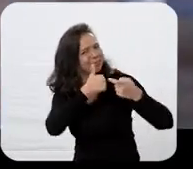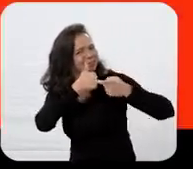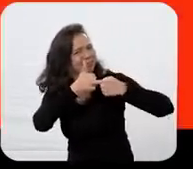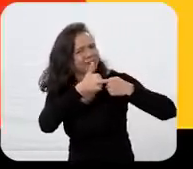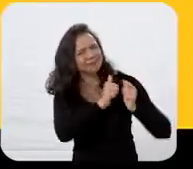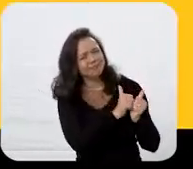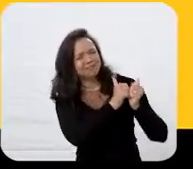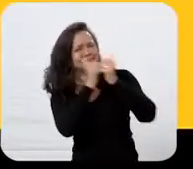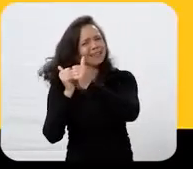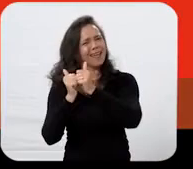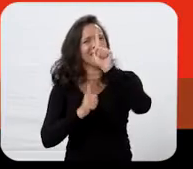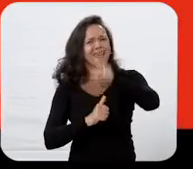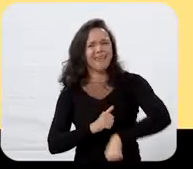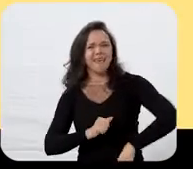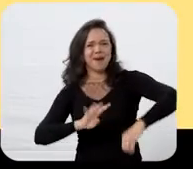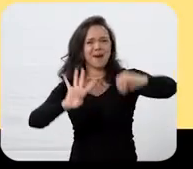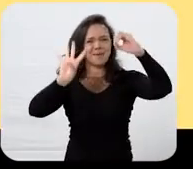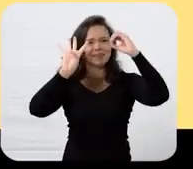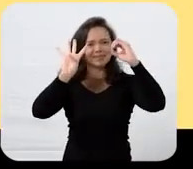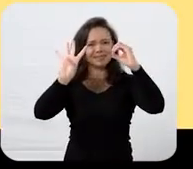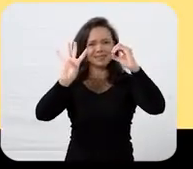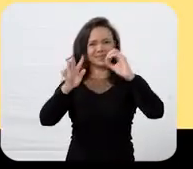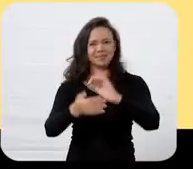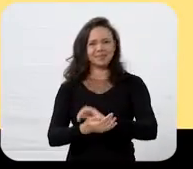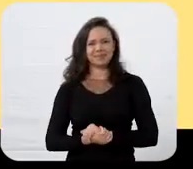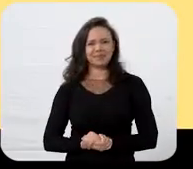tamo junto. Saque lá. É 40.